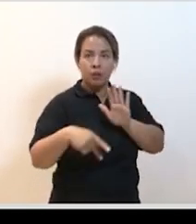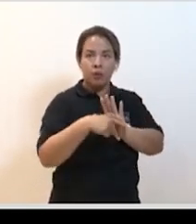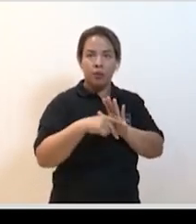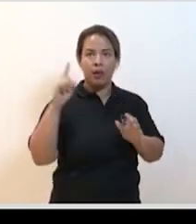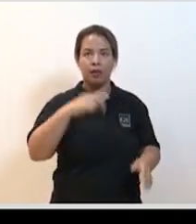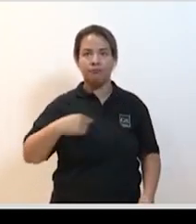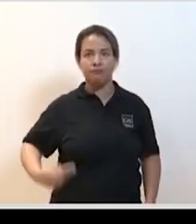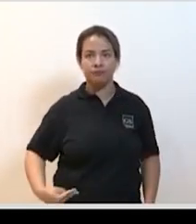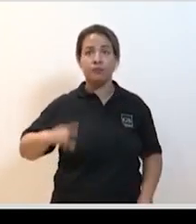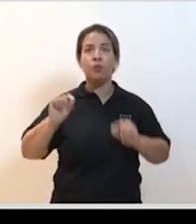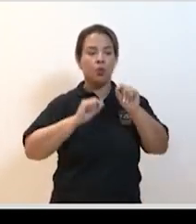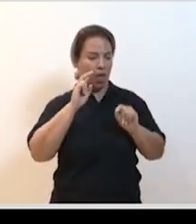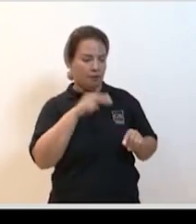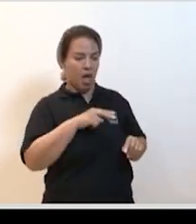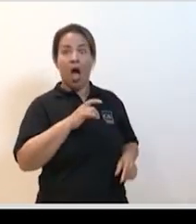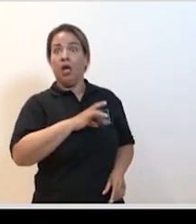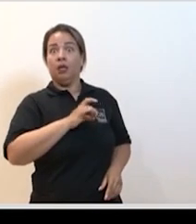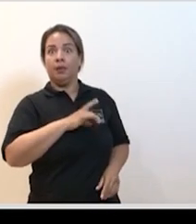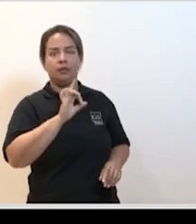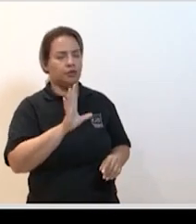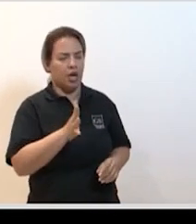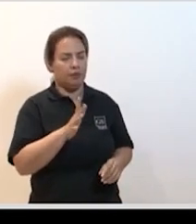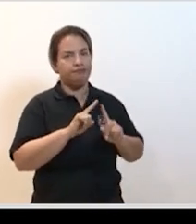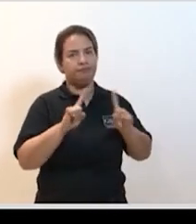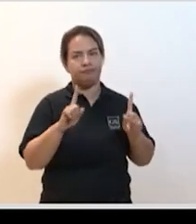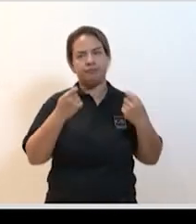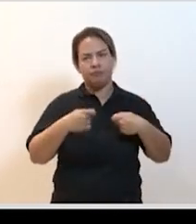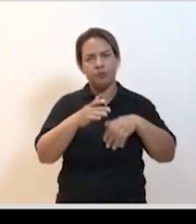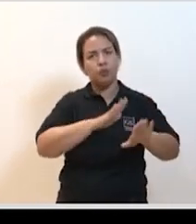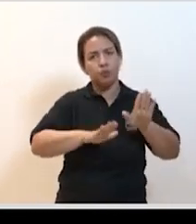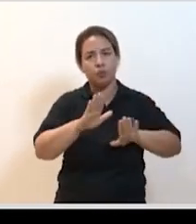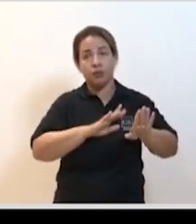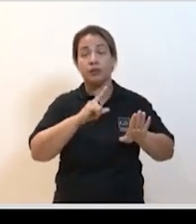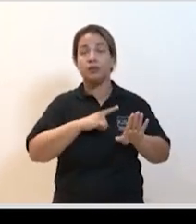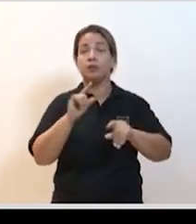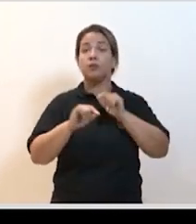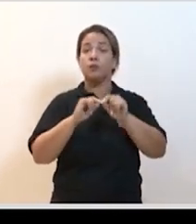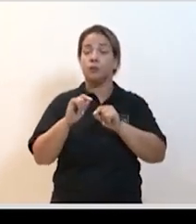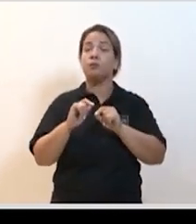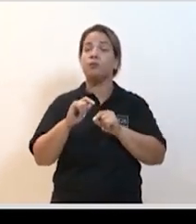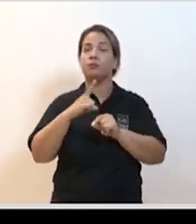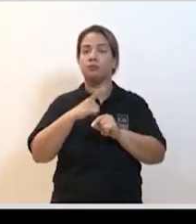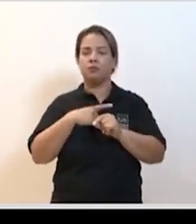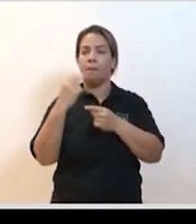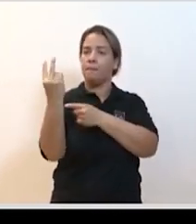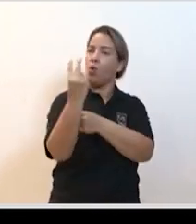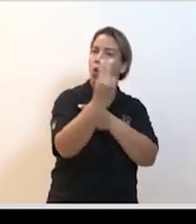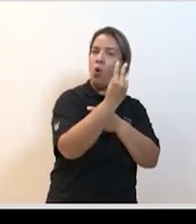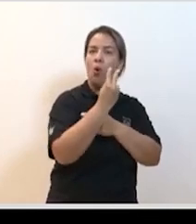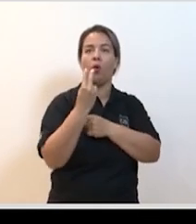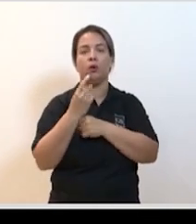hoje em dia então é claro que as pessoas podem aumentar o seu arco de proteção